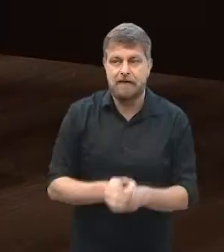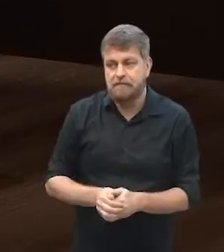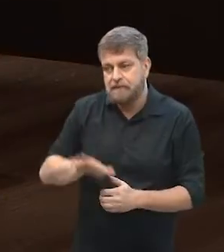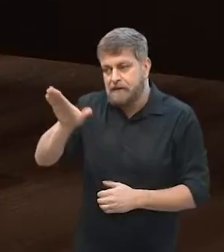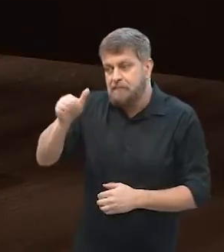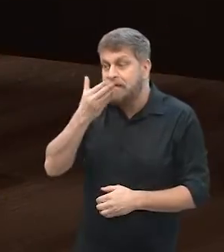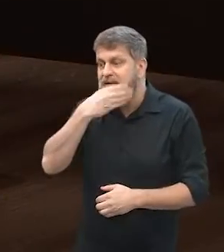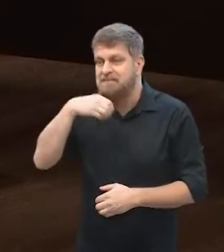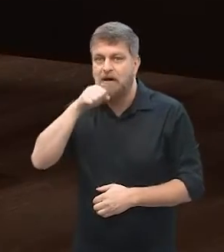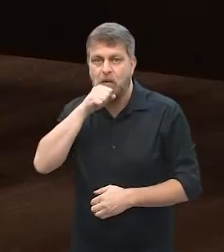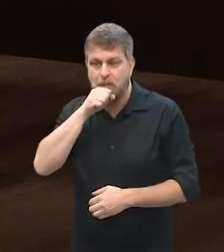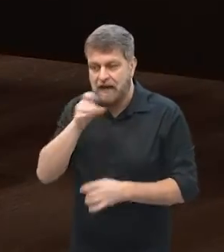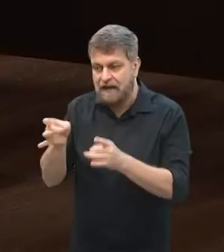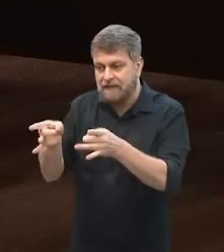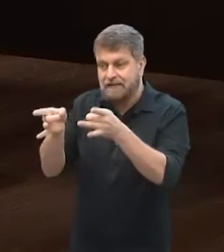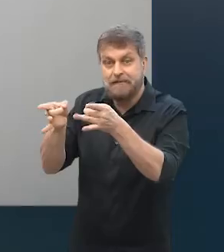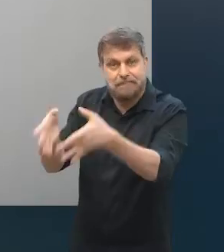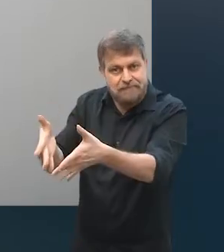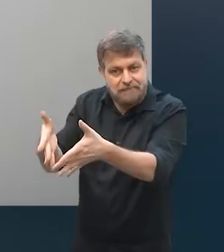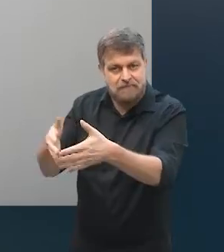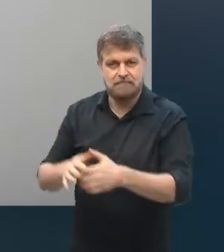decisão, isso é comum?